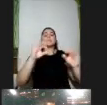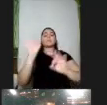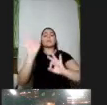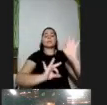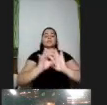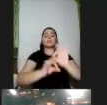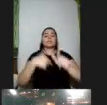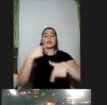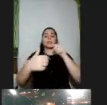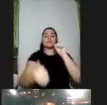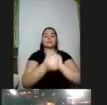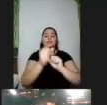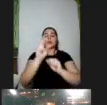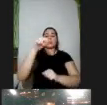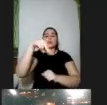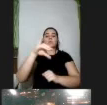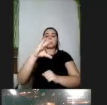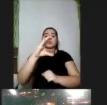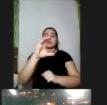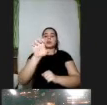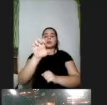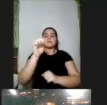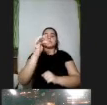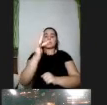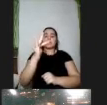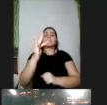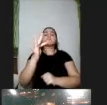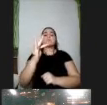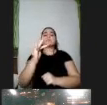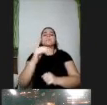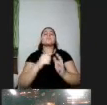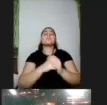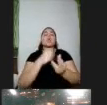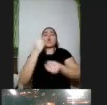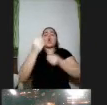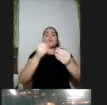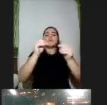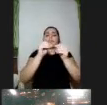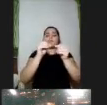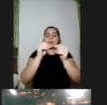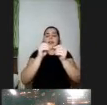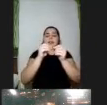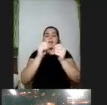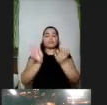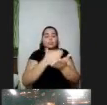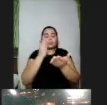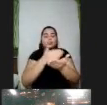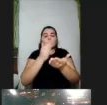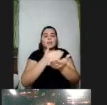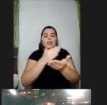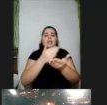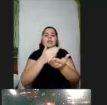construir os critérios os requisitos para um livro didático em desenho universal então como é eu penso num livro didático que pode servir